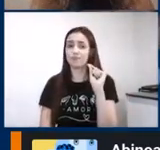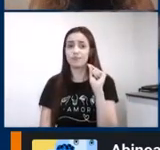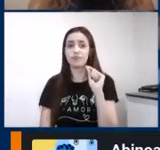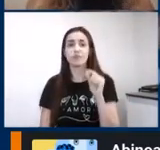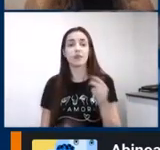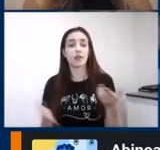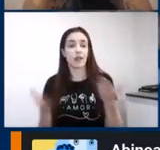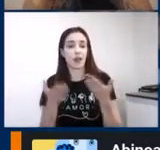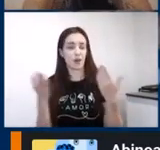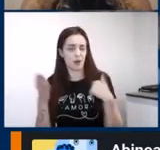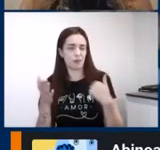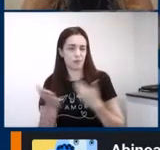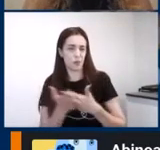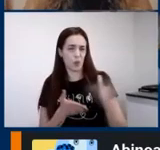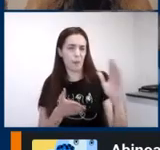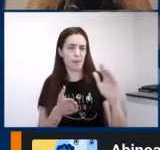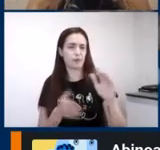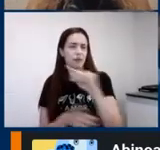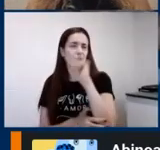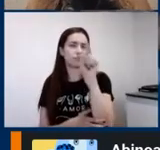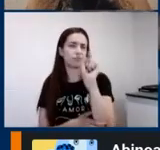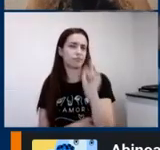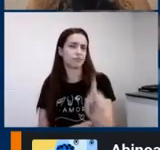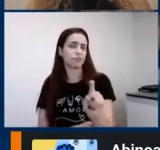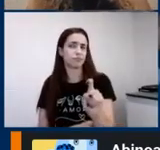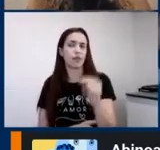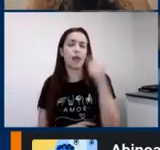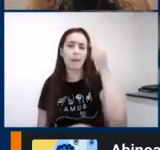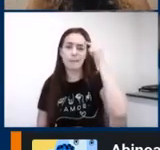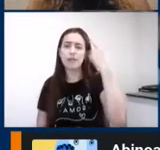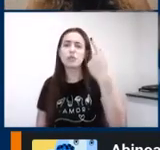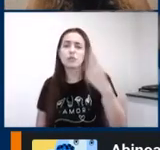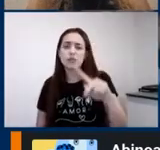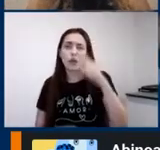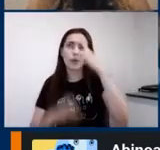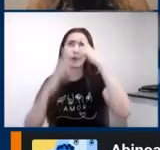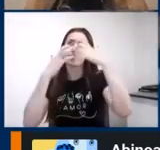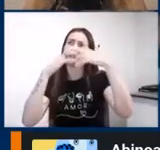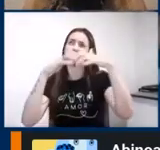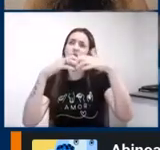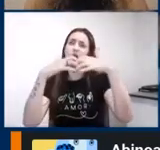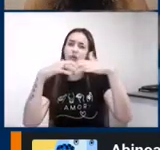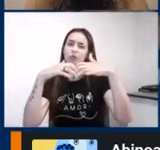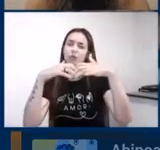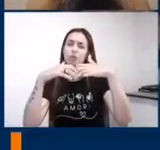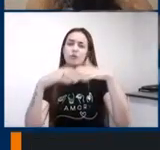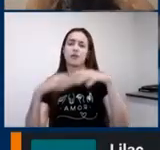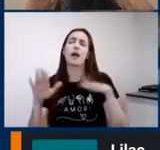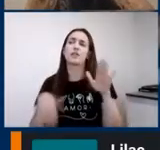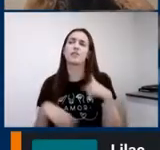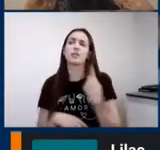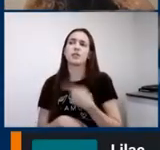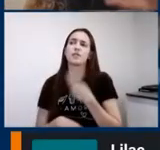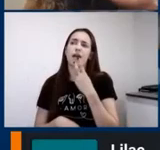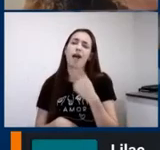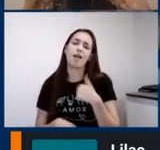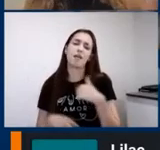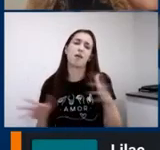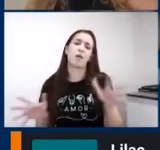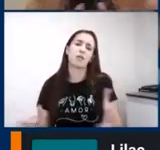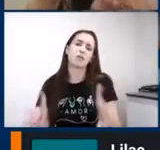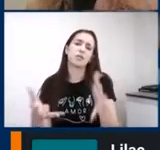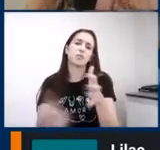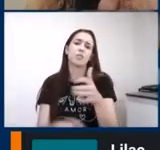muito quando eu falo para a gente pensar no nosso cérebro, porque a gente fica falando ah, eu vou estimular no meu aluno, eu vou estimular no meu